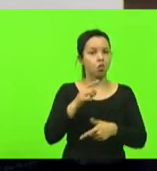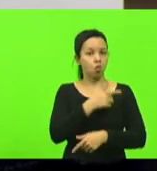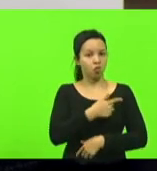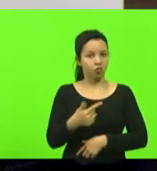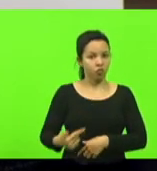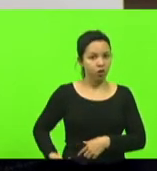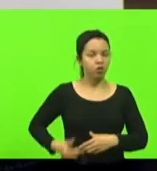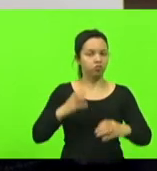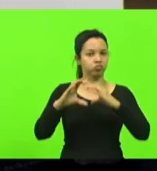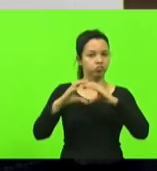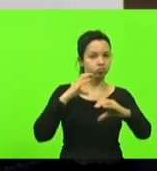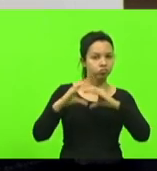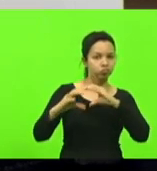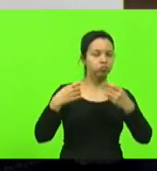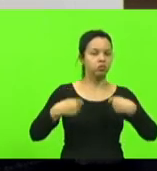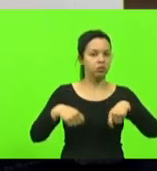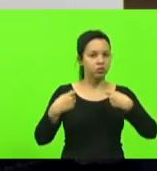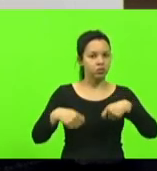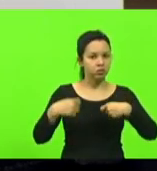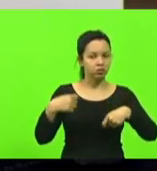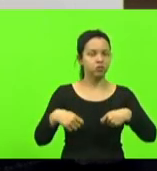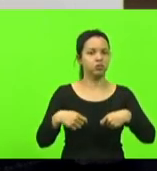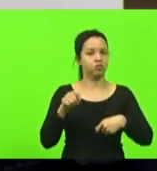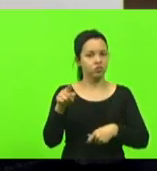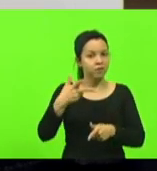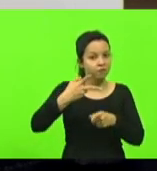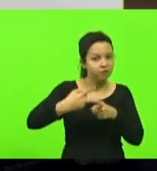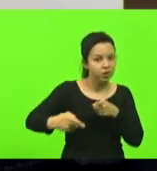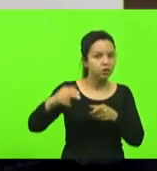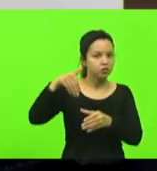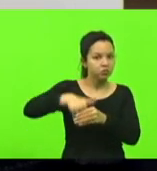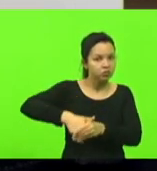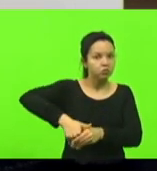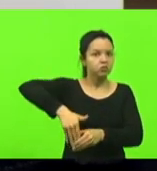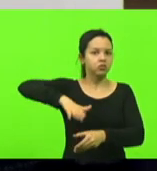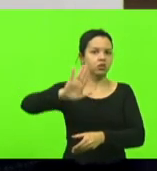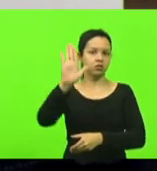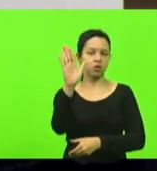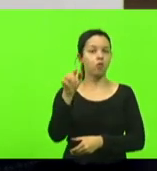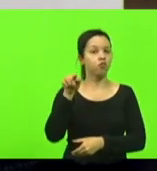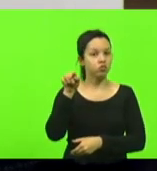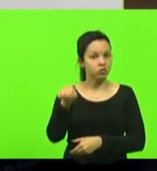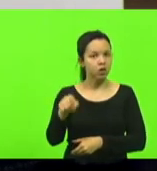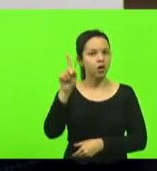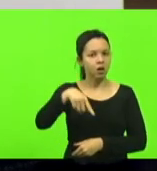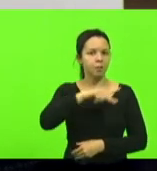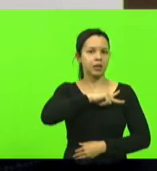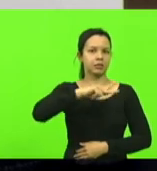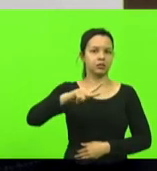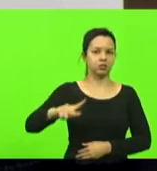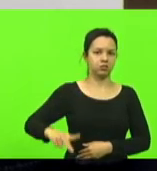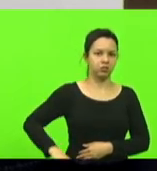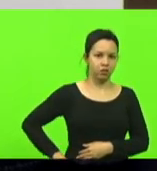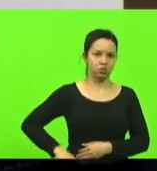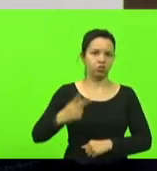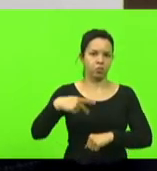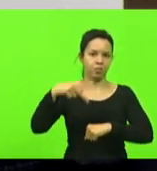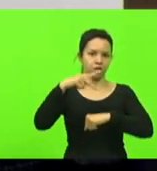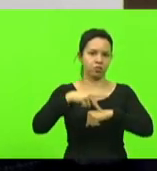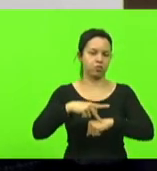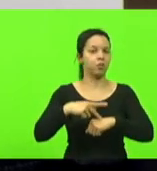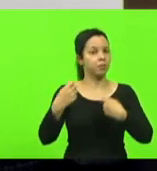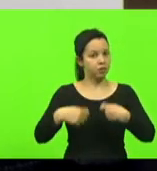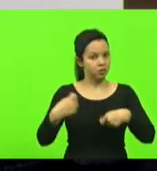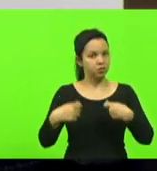eleição você é o presidente desta nação e assim tem que ser feito então que o 7 de